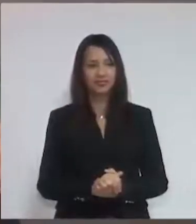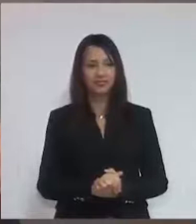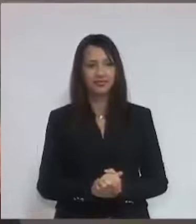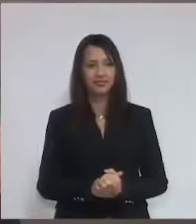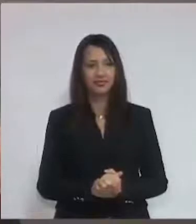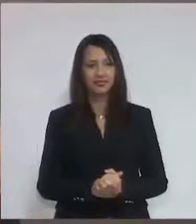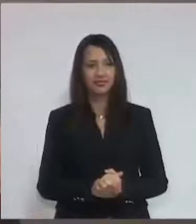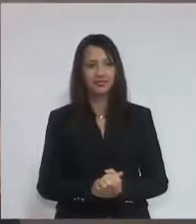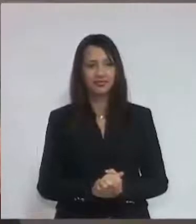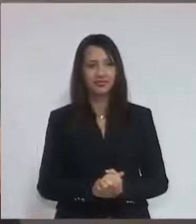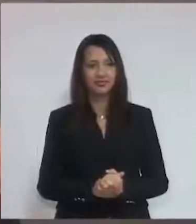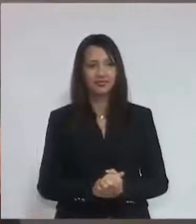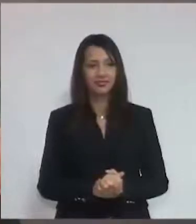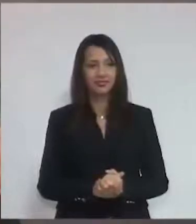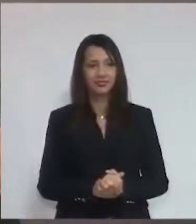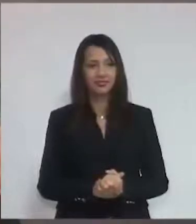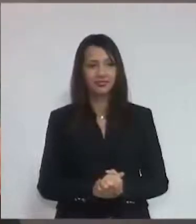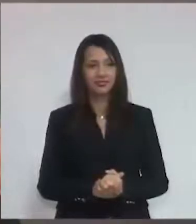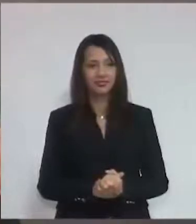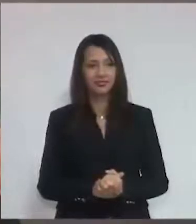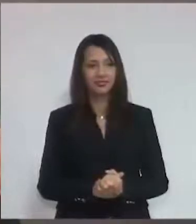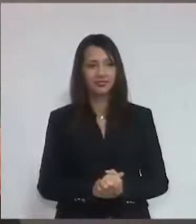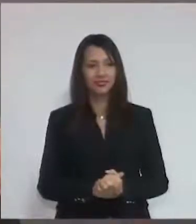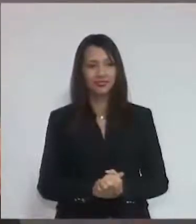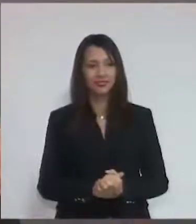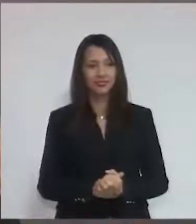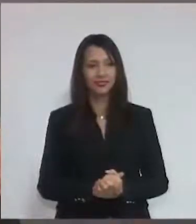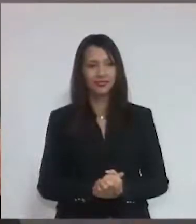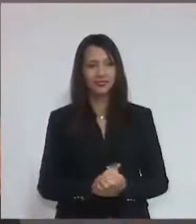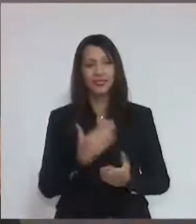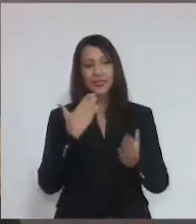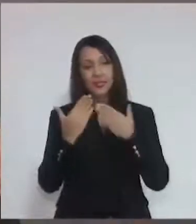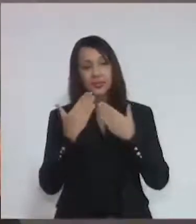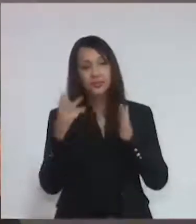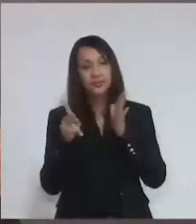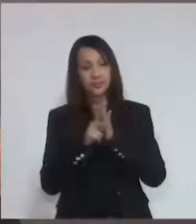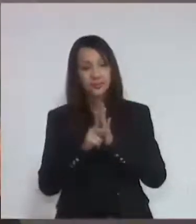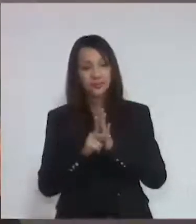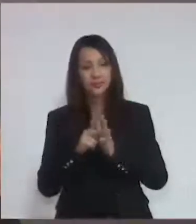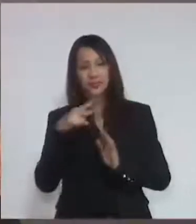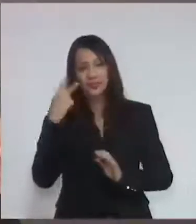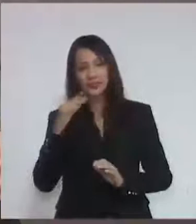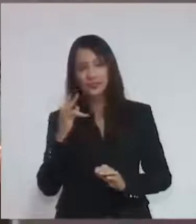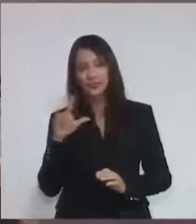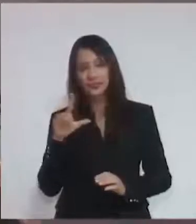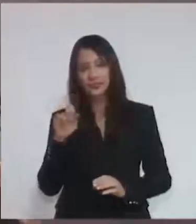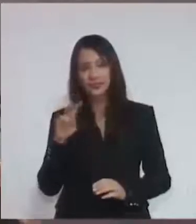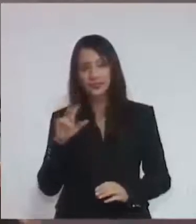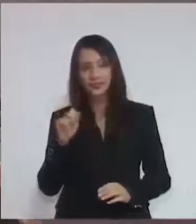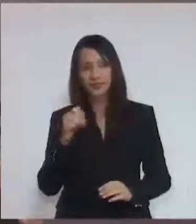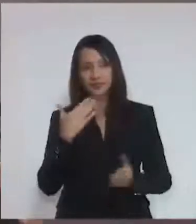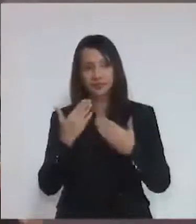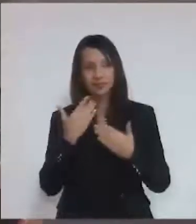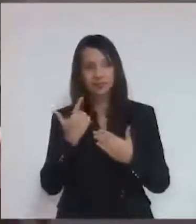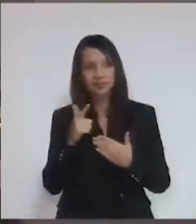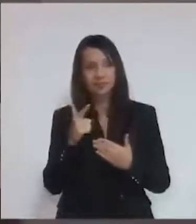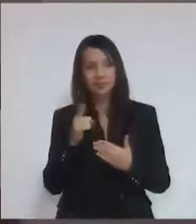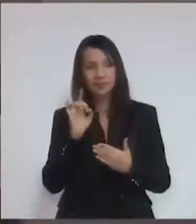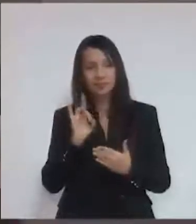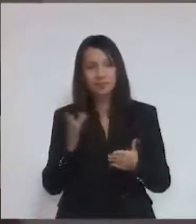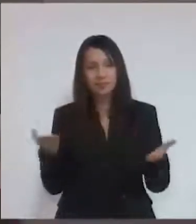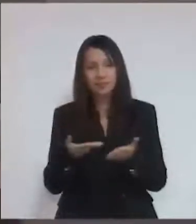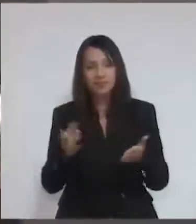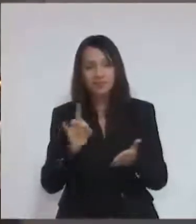Não perdemos, Paulinho. O diálogo dela foi bem claro. Hoje em dia, ela deixou bem claro que ela não é mais